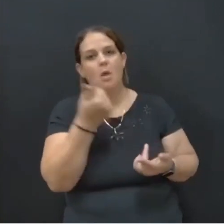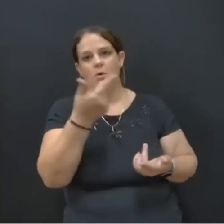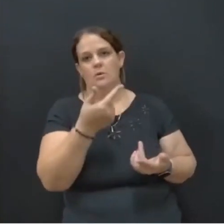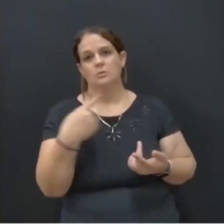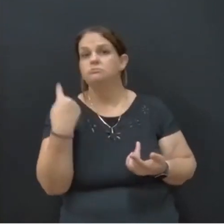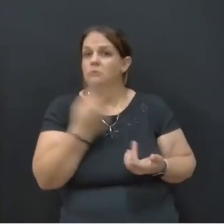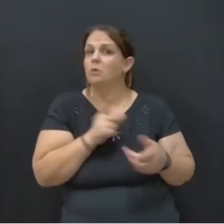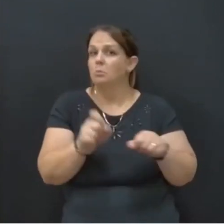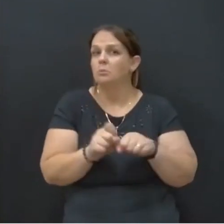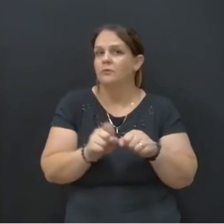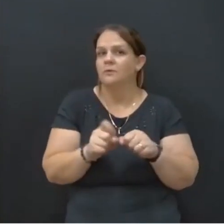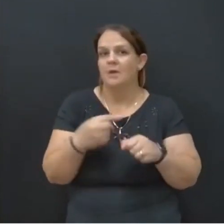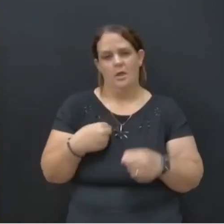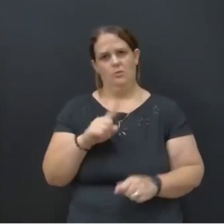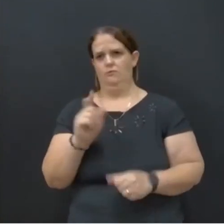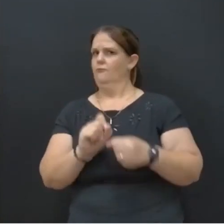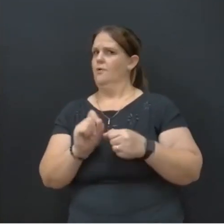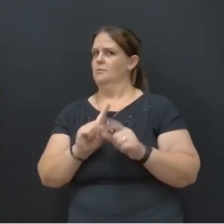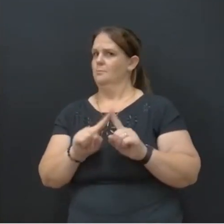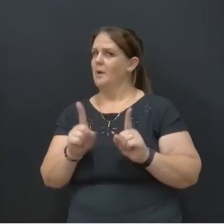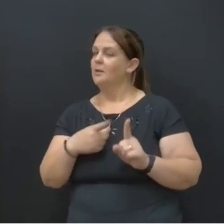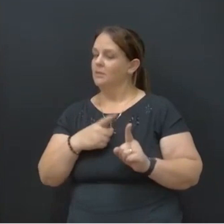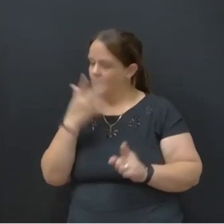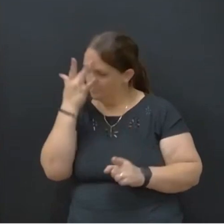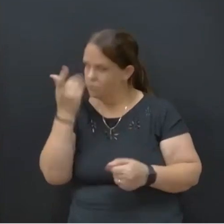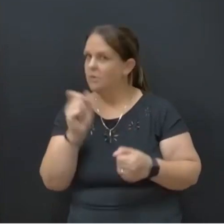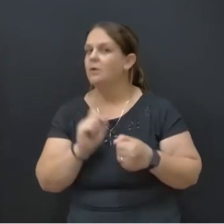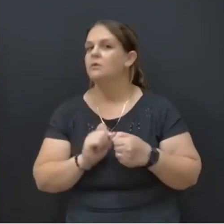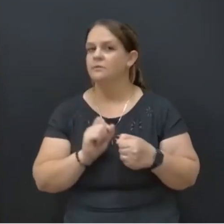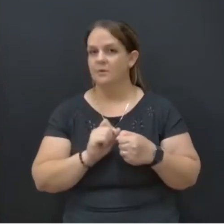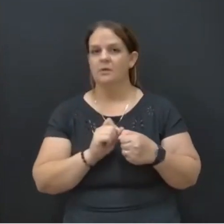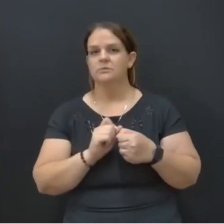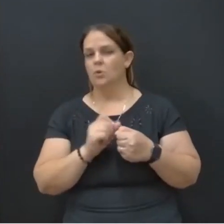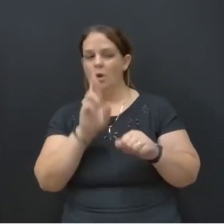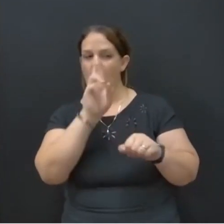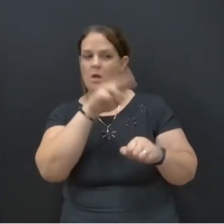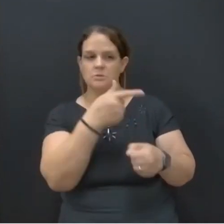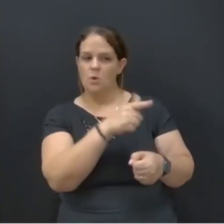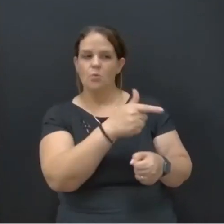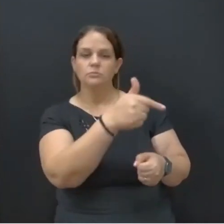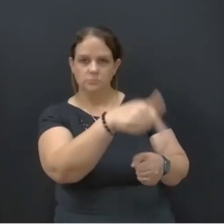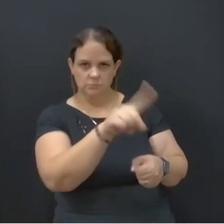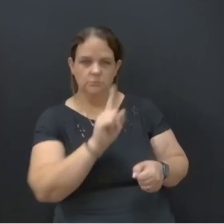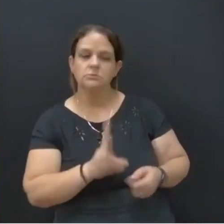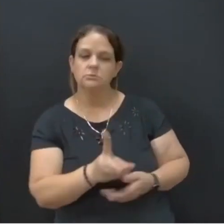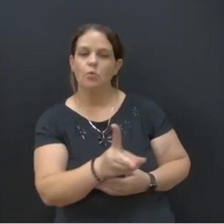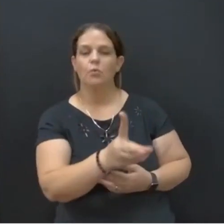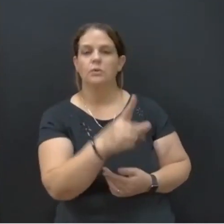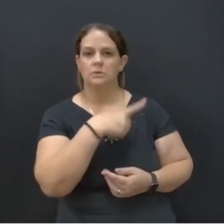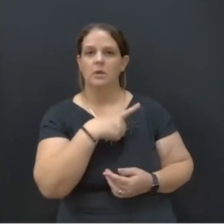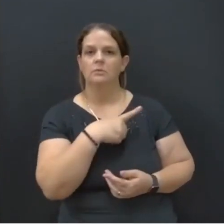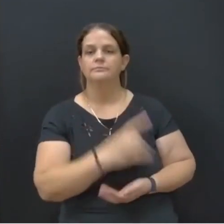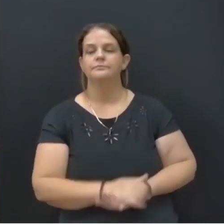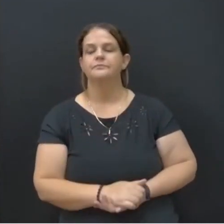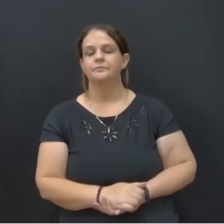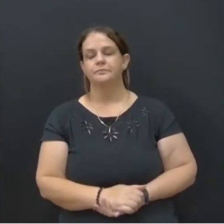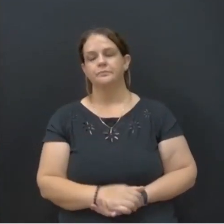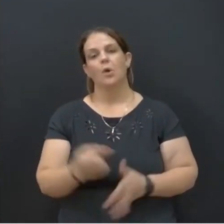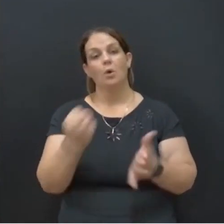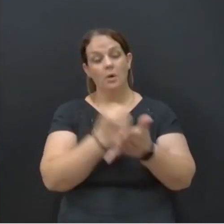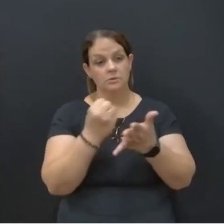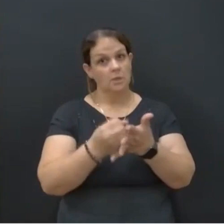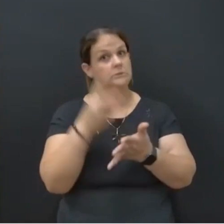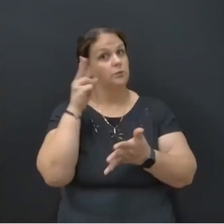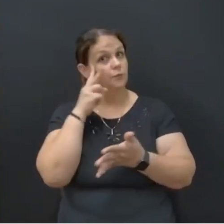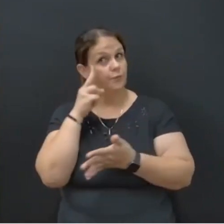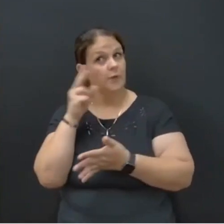pode fazer isso. Eu não faço, mas tem gente que faz e não tira a razão deles. Então, que fique aqui registrado de novo, segunda-feira